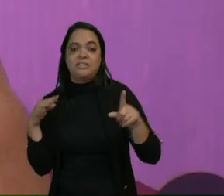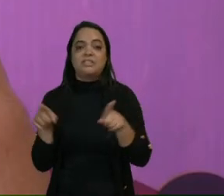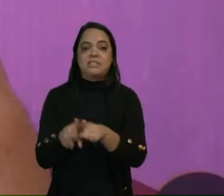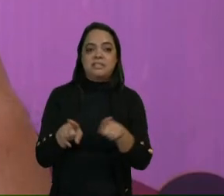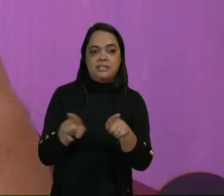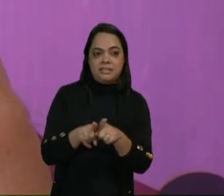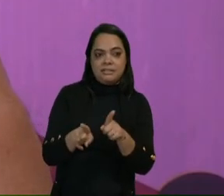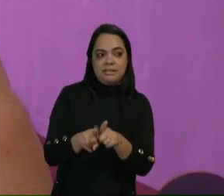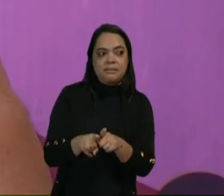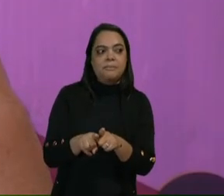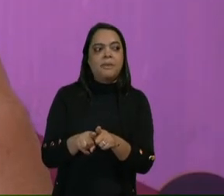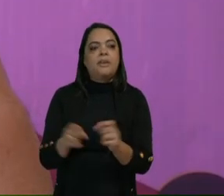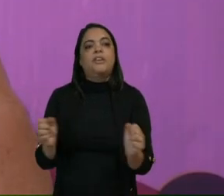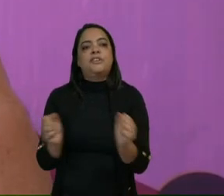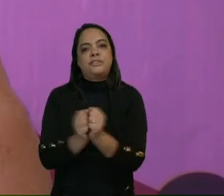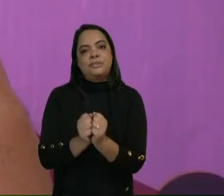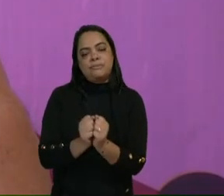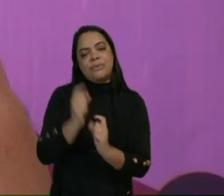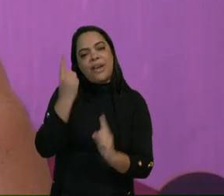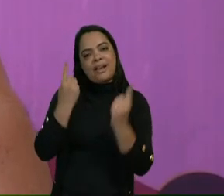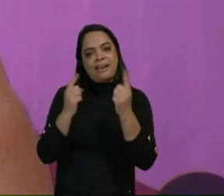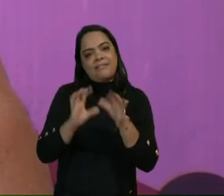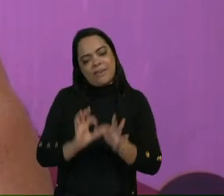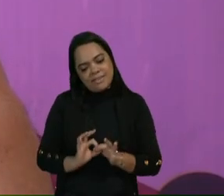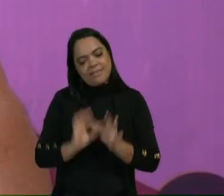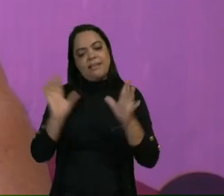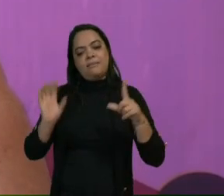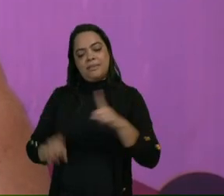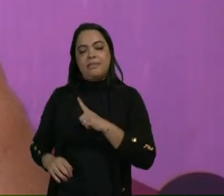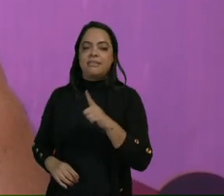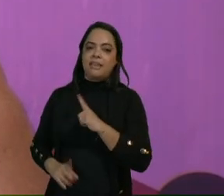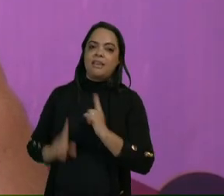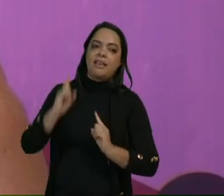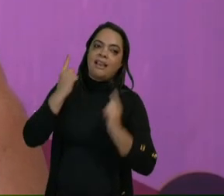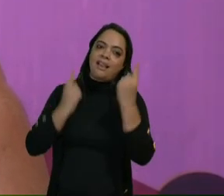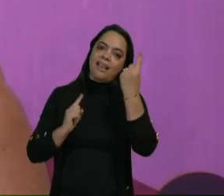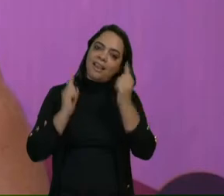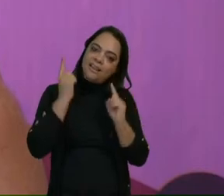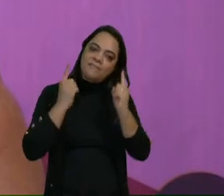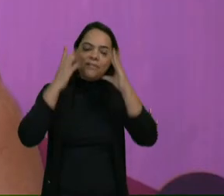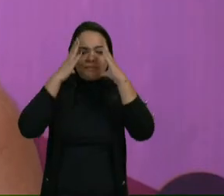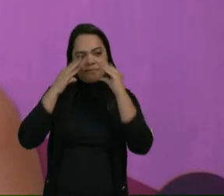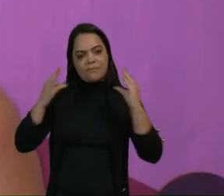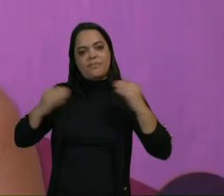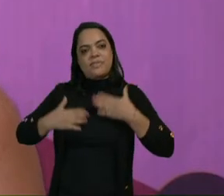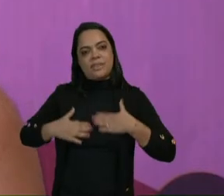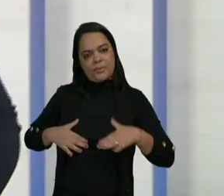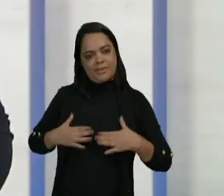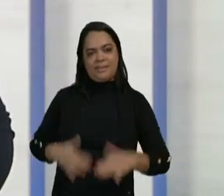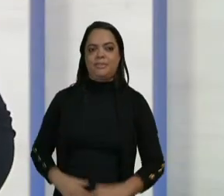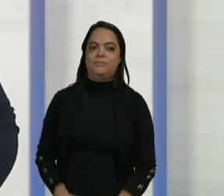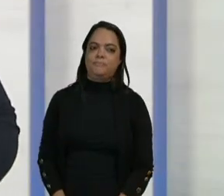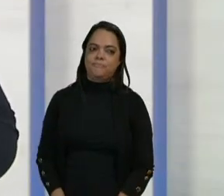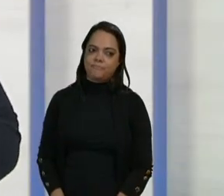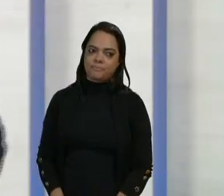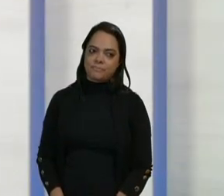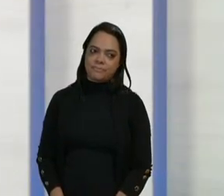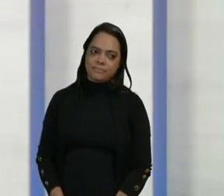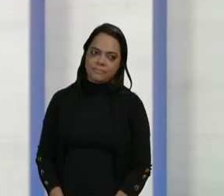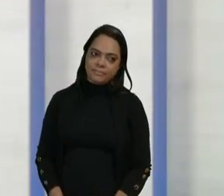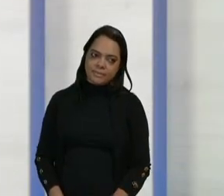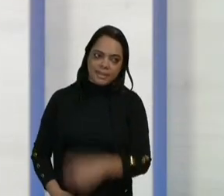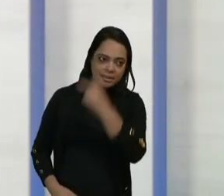em paralelo ao carnaval da liberdade, nós temos o carnaval da tranquilidade. E